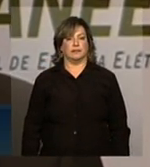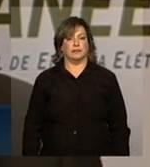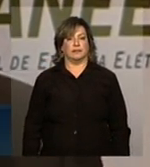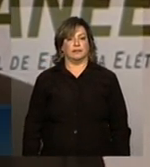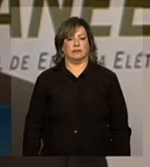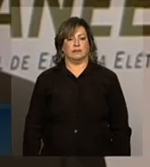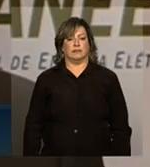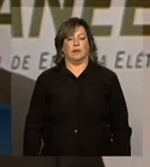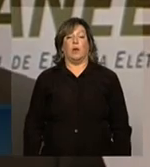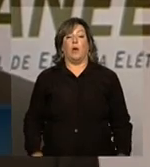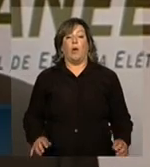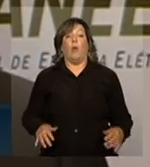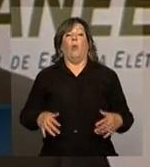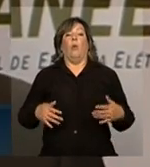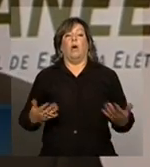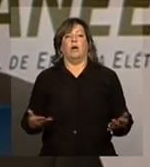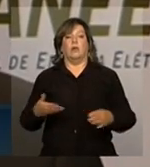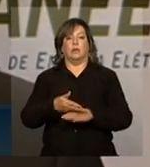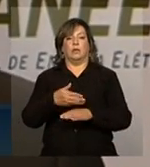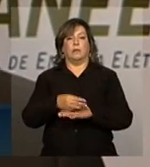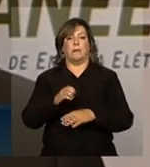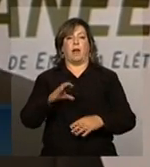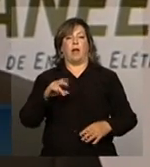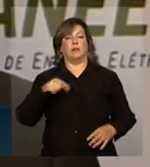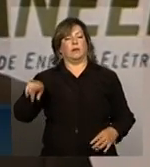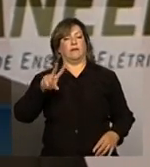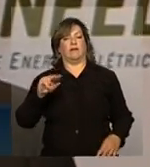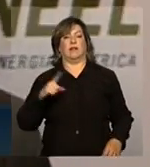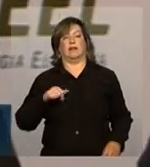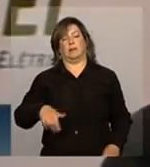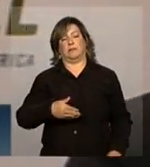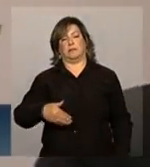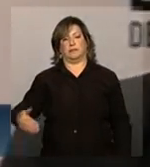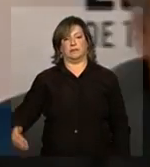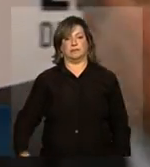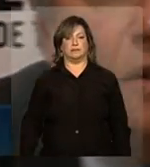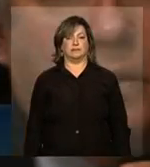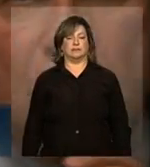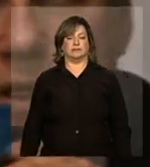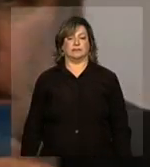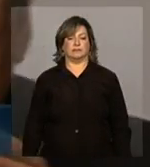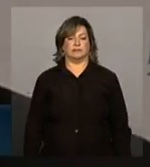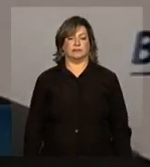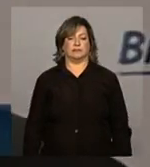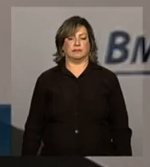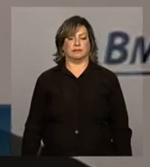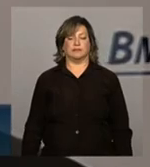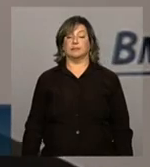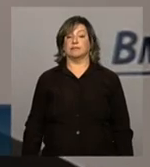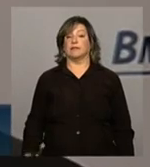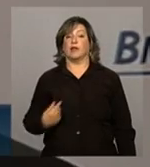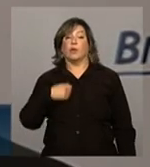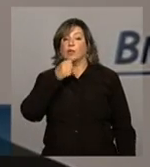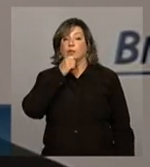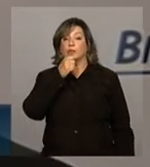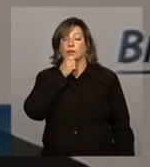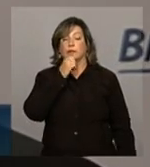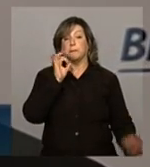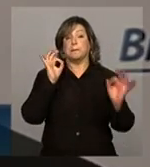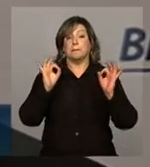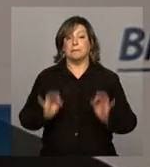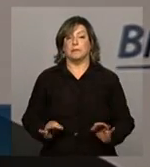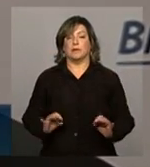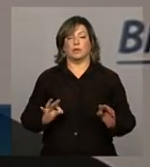e qual vai ser a participação de mercado que eles vão ter daqui para frente. Eu não tenho assim com toda a precisão,